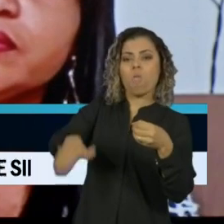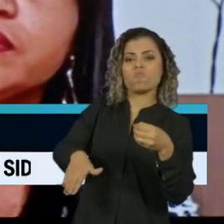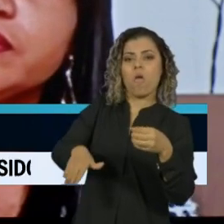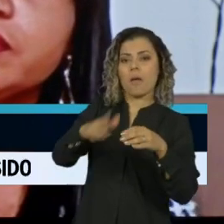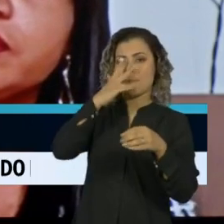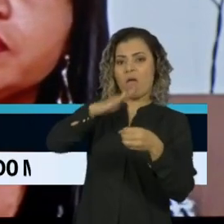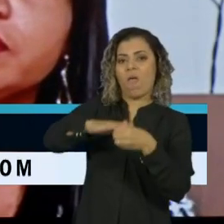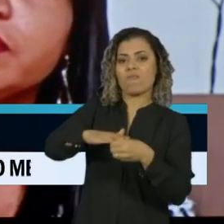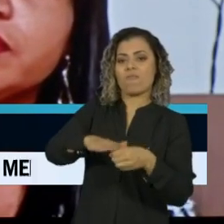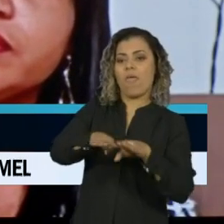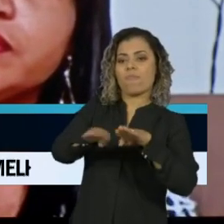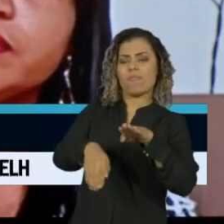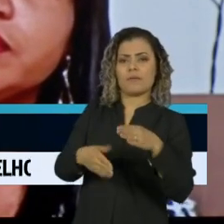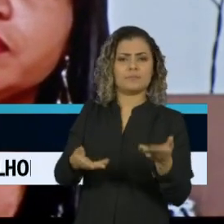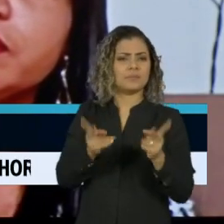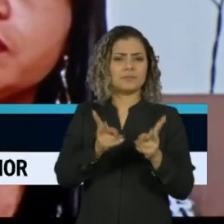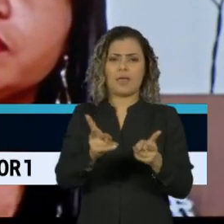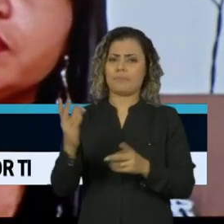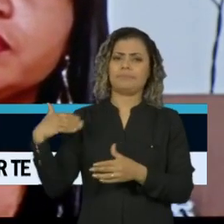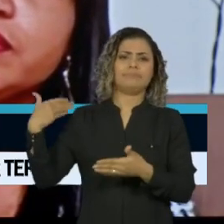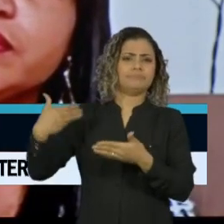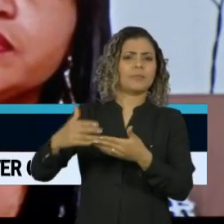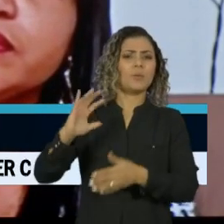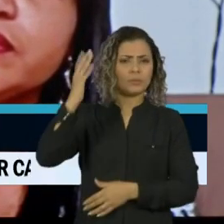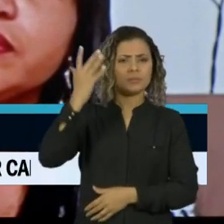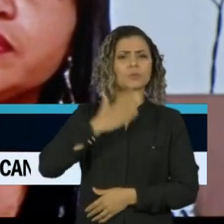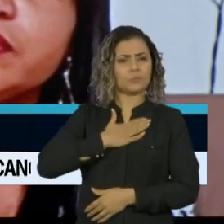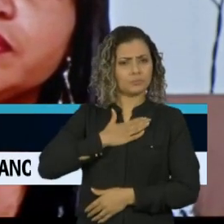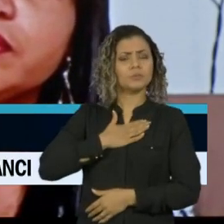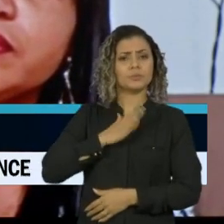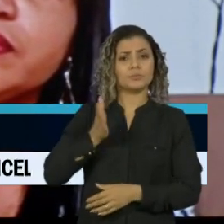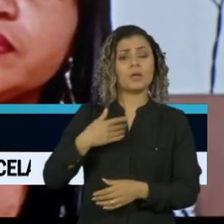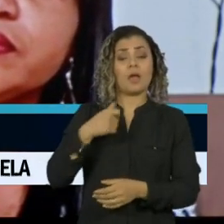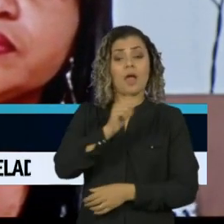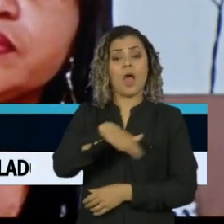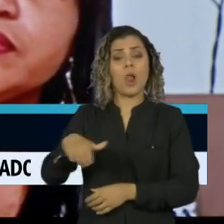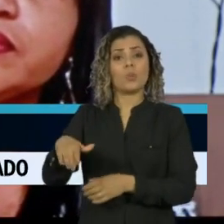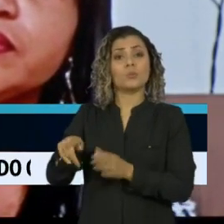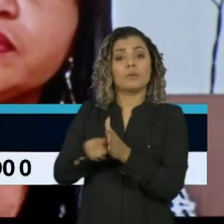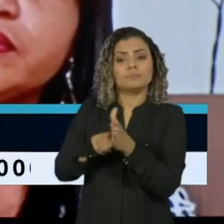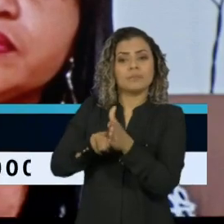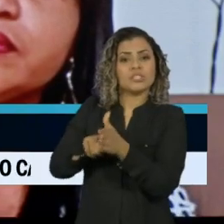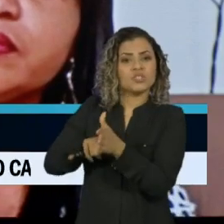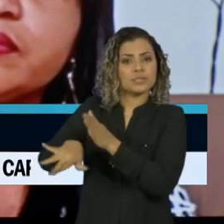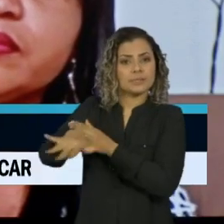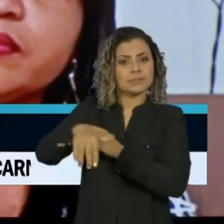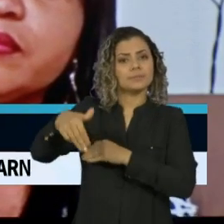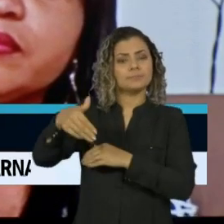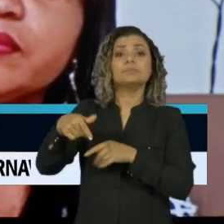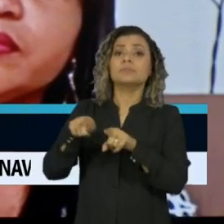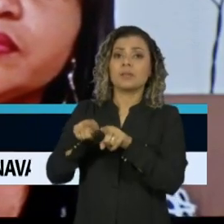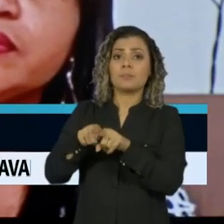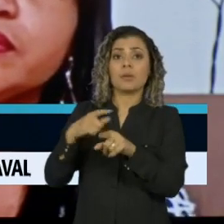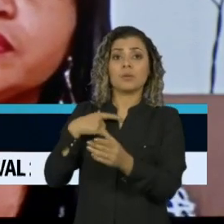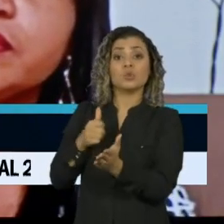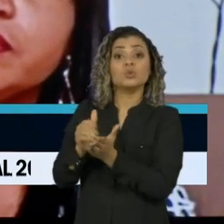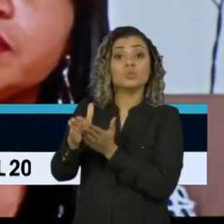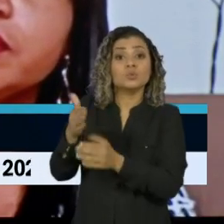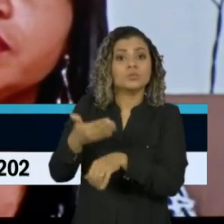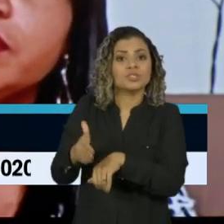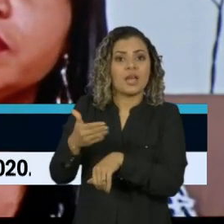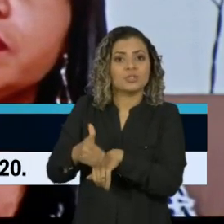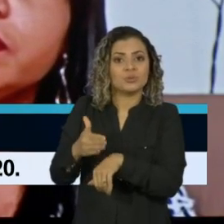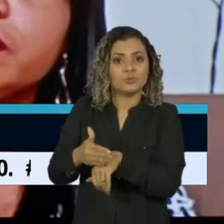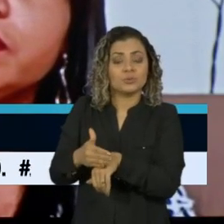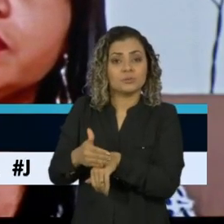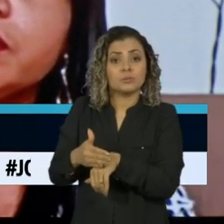estivemos. Mas ela citou isso. Aconteceu comigo quando eu era aluna de iniciação científica. Eu cheguei a ser expulsa de um estágio sobre